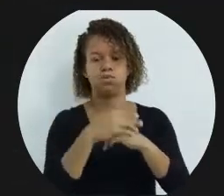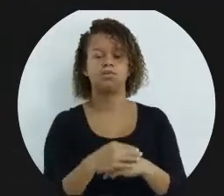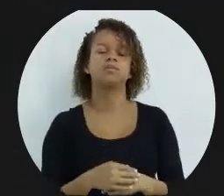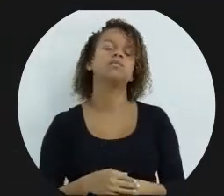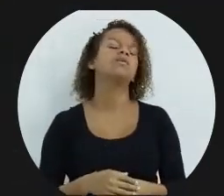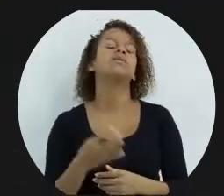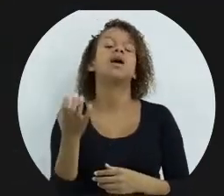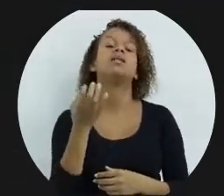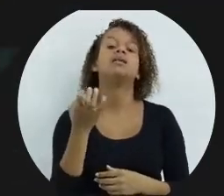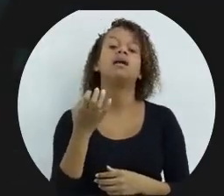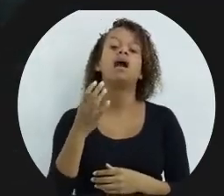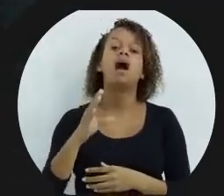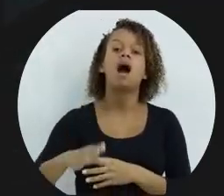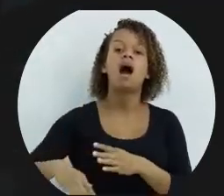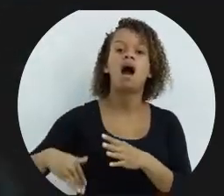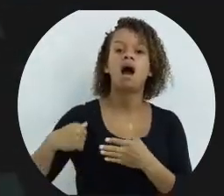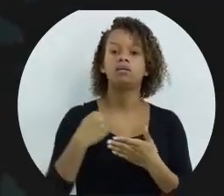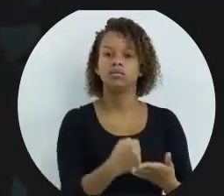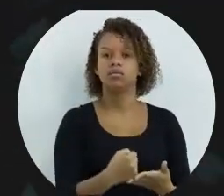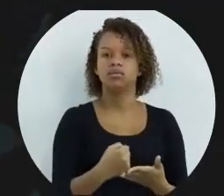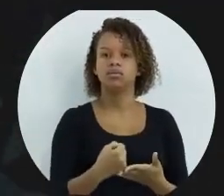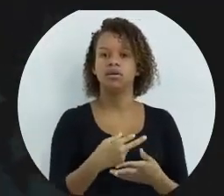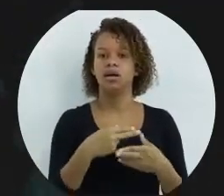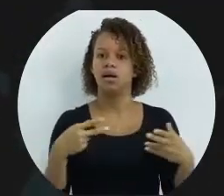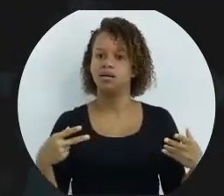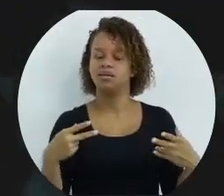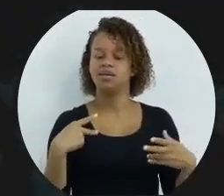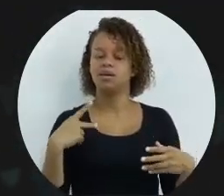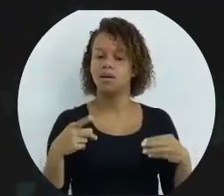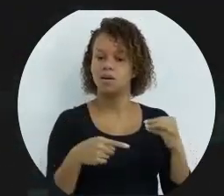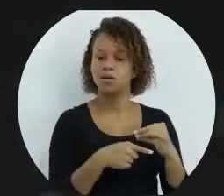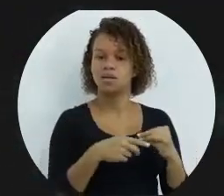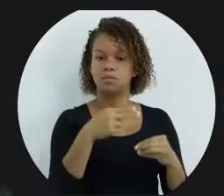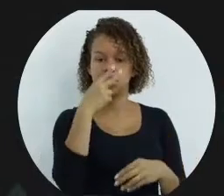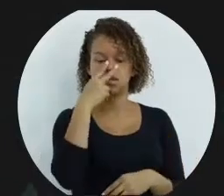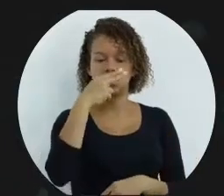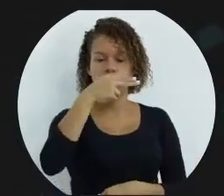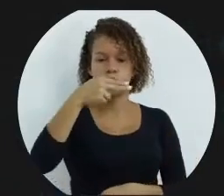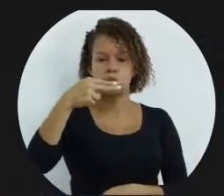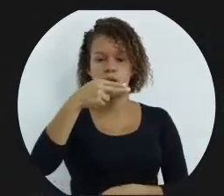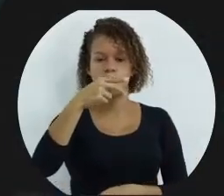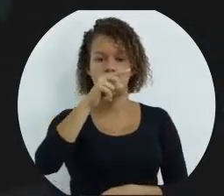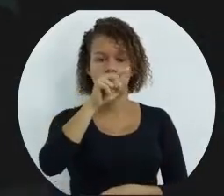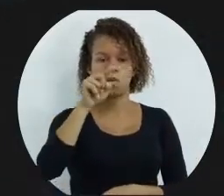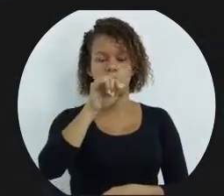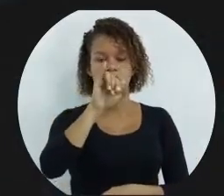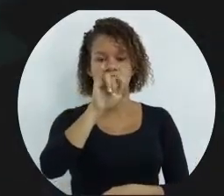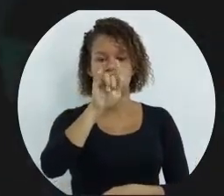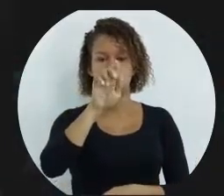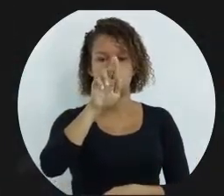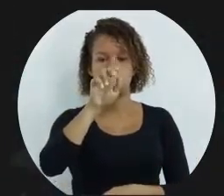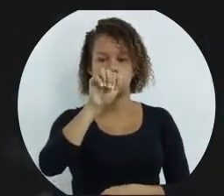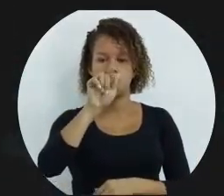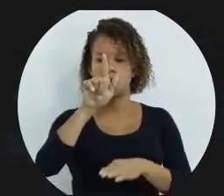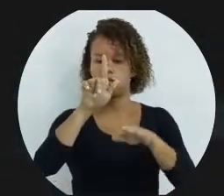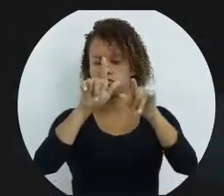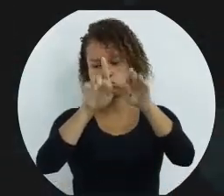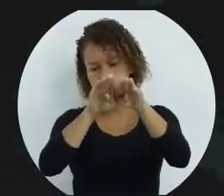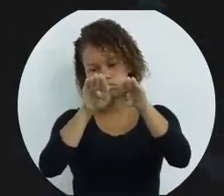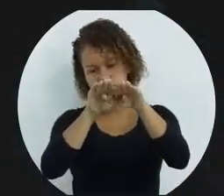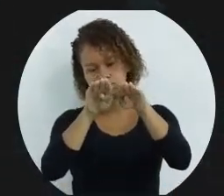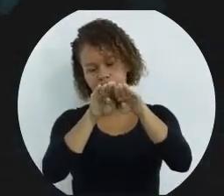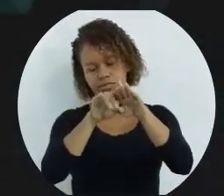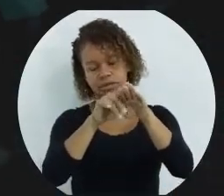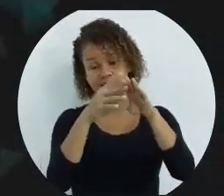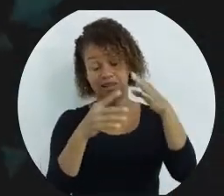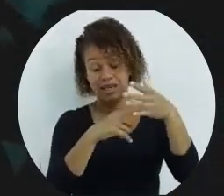gente quer atribuir algo, a gente coloca o símbolo de igual. Certo? Guarde isso. Na linha 4, você tem a